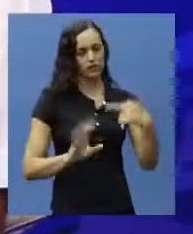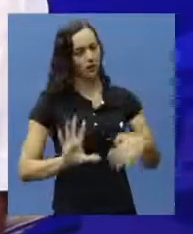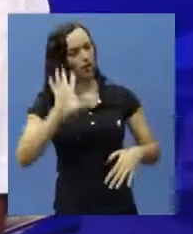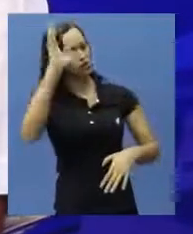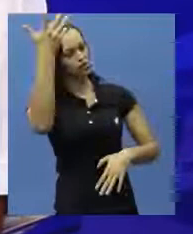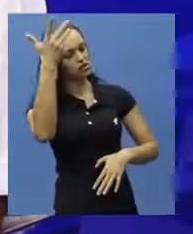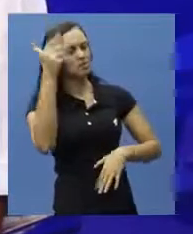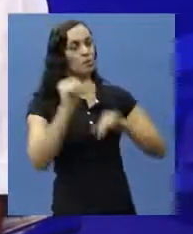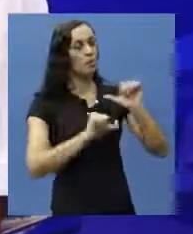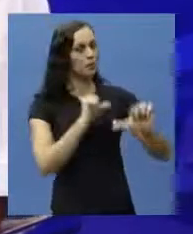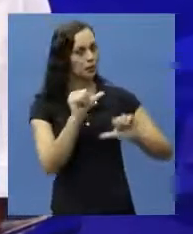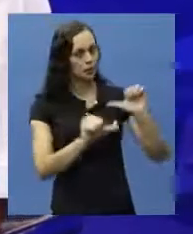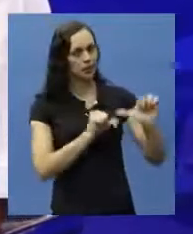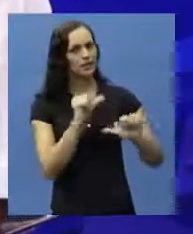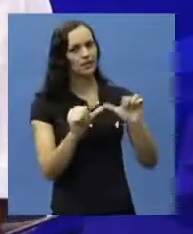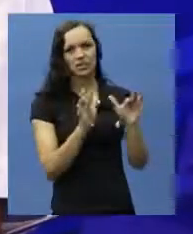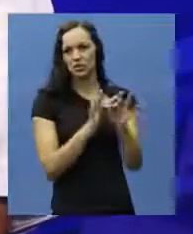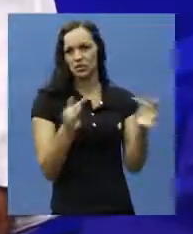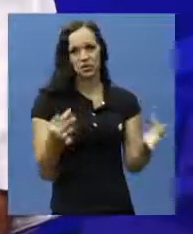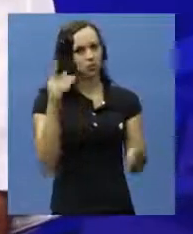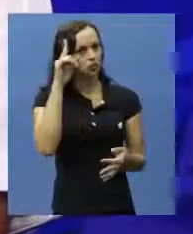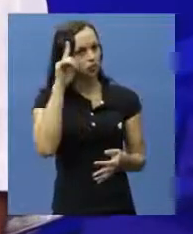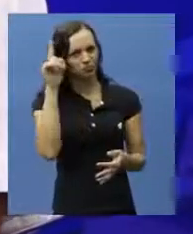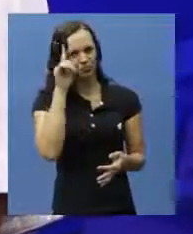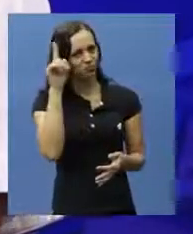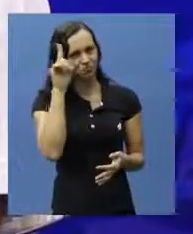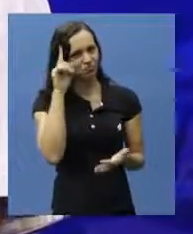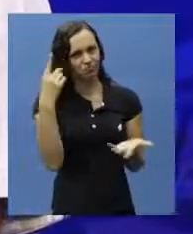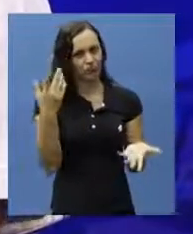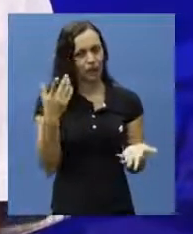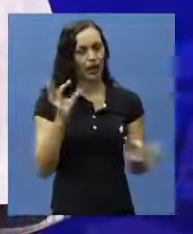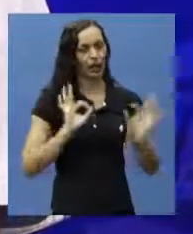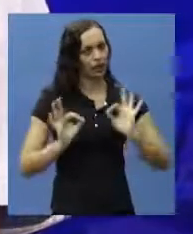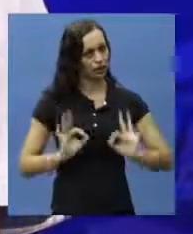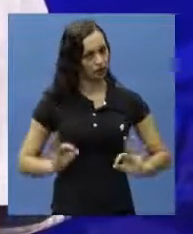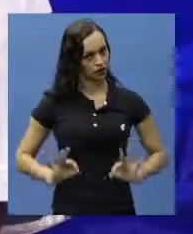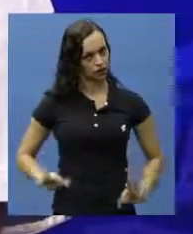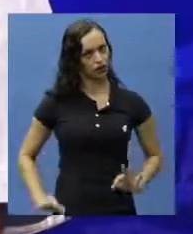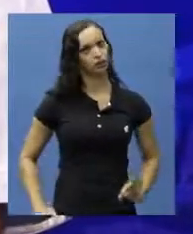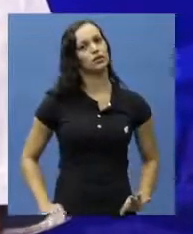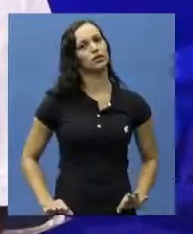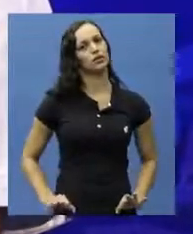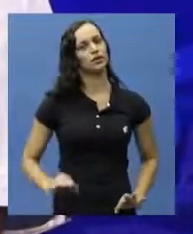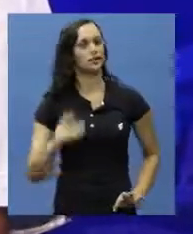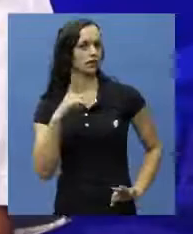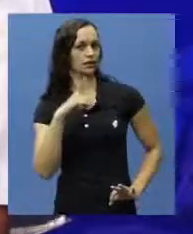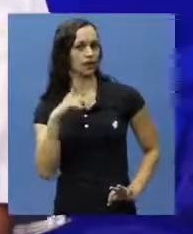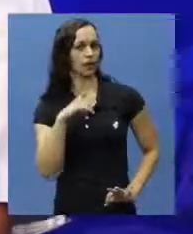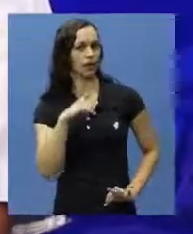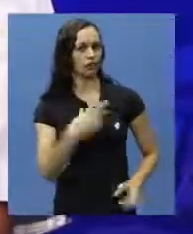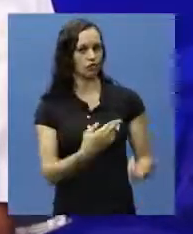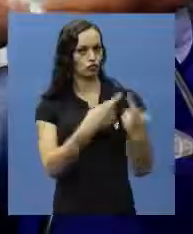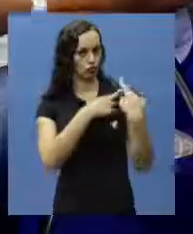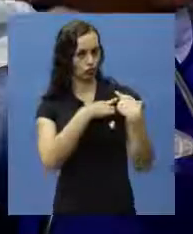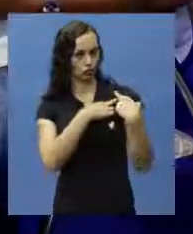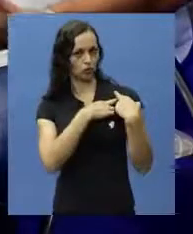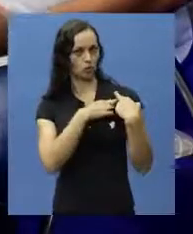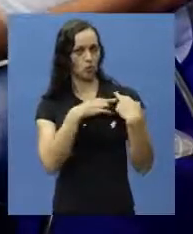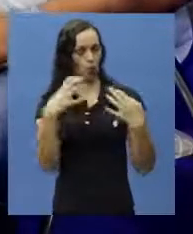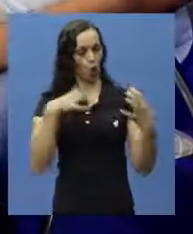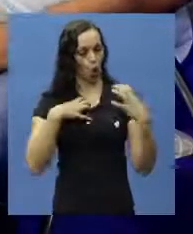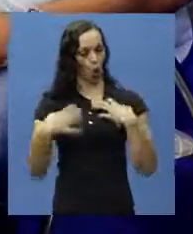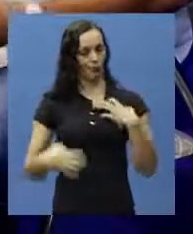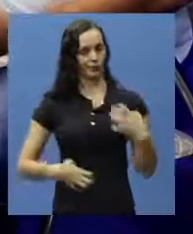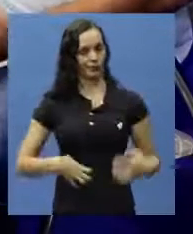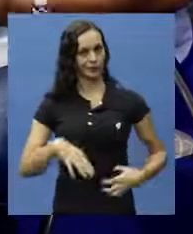sofrendo degenerações, que são comuns do dia a dia. As células que trabalham para isso, para esses